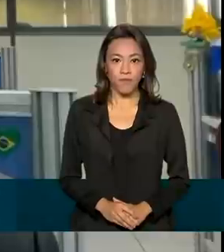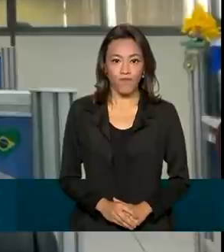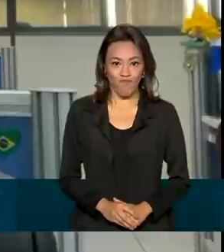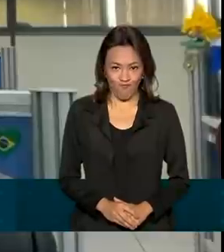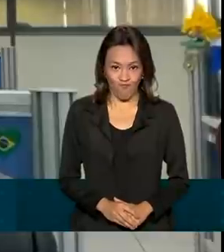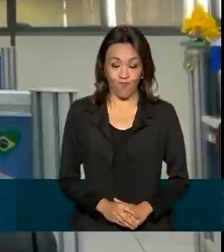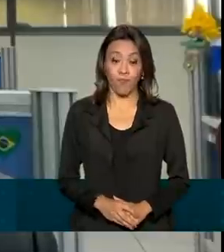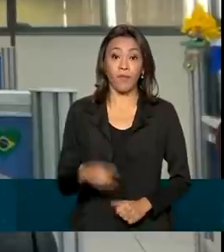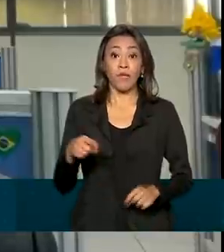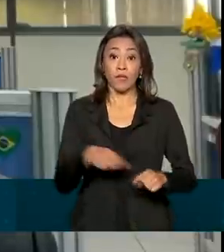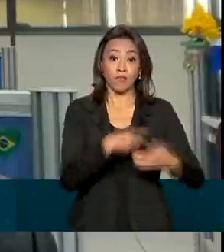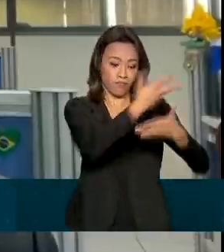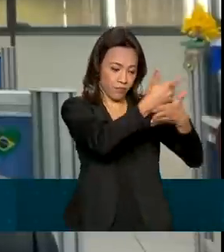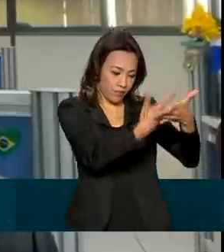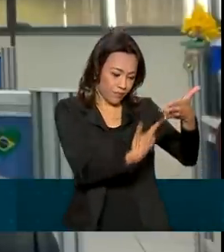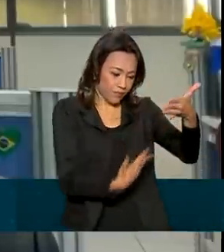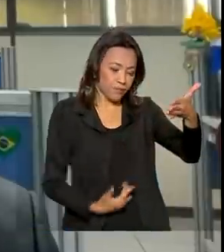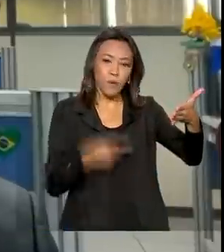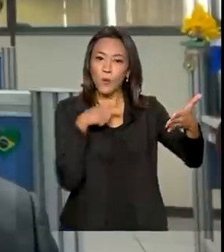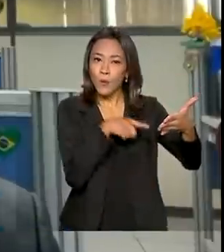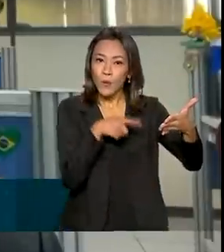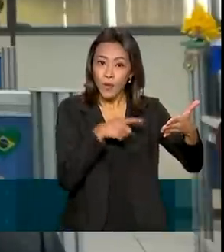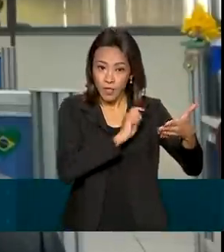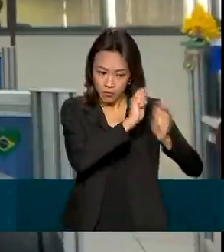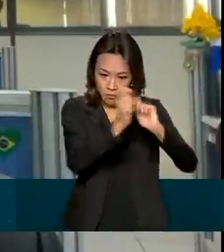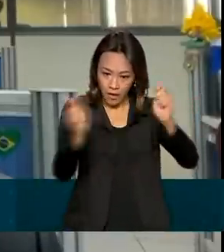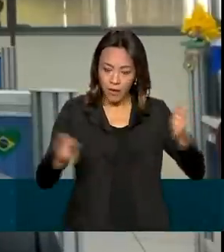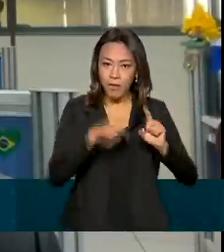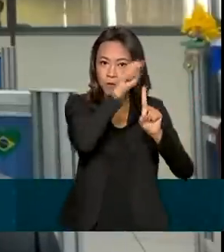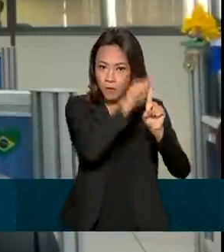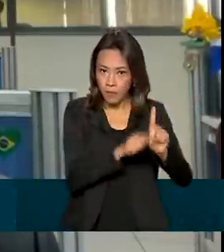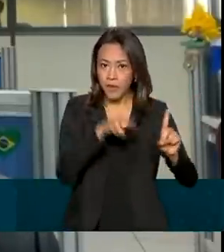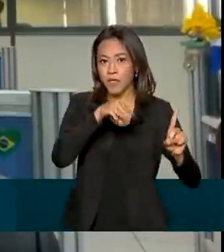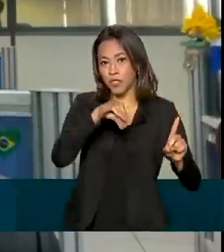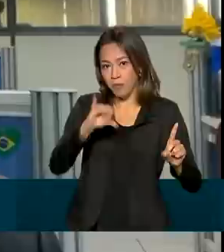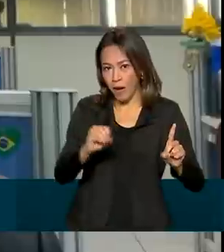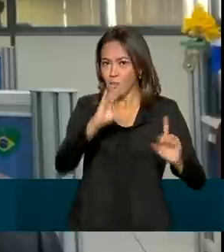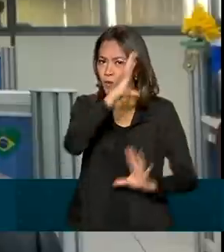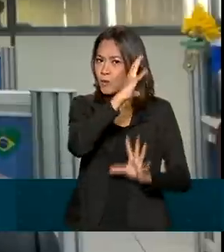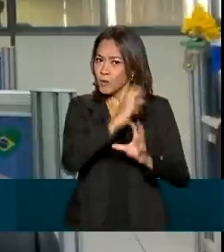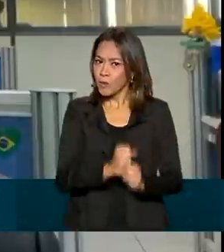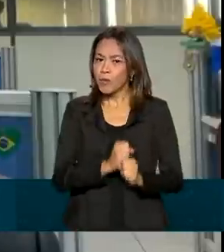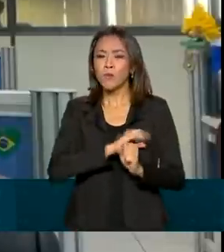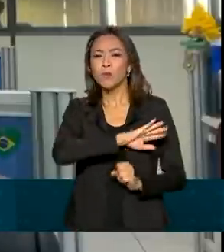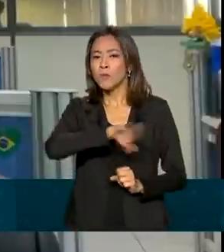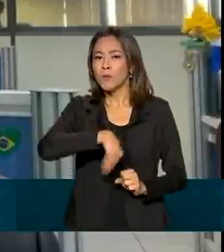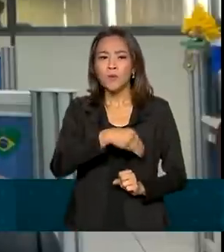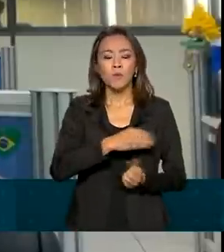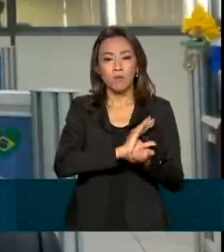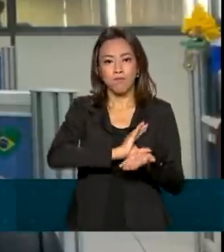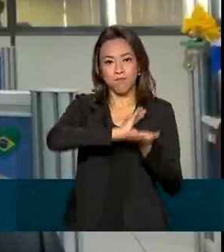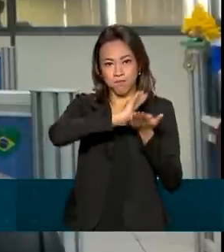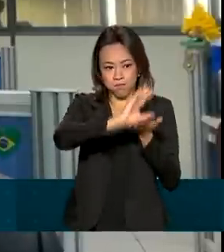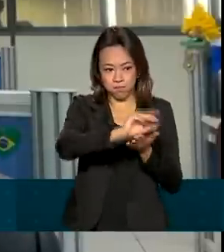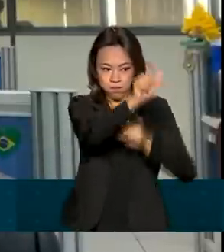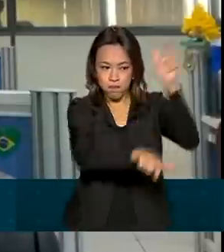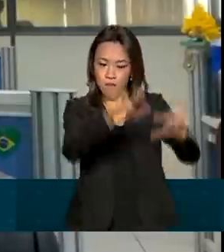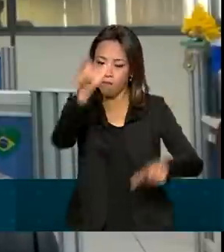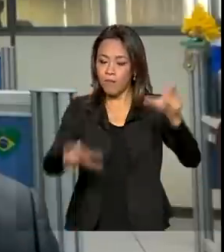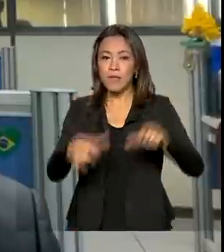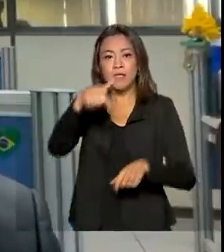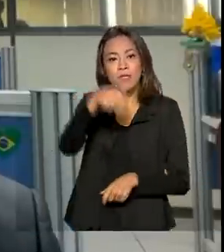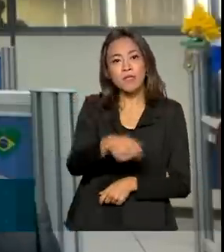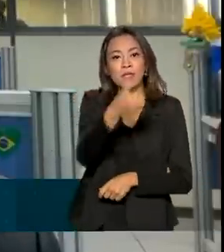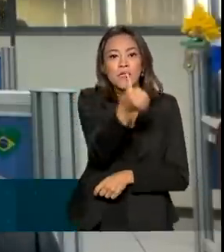Juntamente com a folha mensal do mês de maio, estaremos, no total, repassando para o beneficiário R